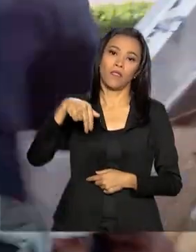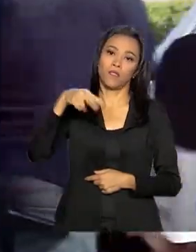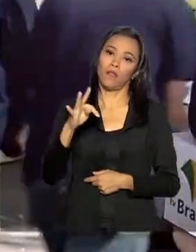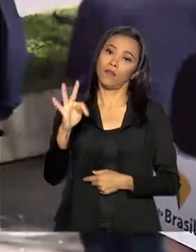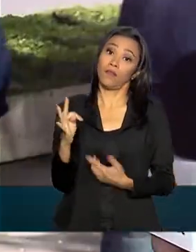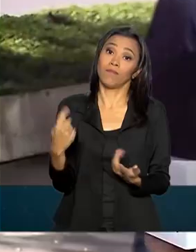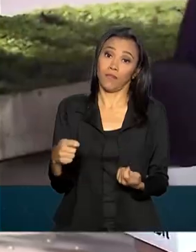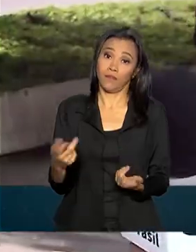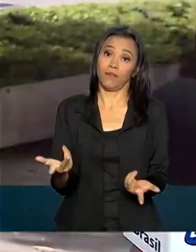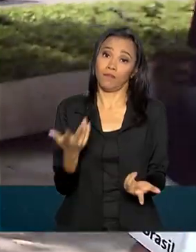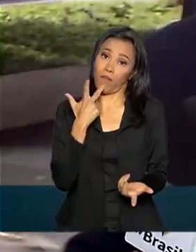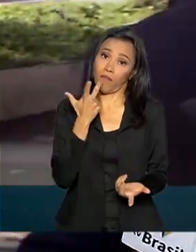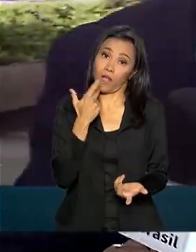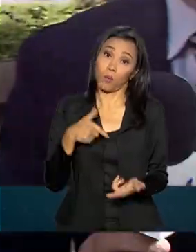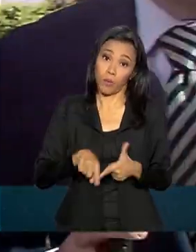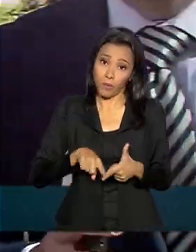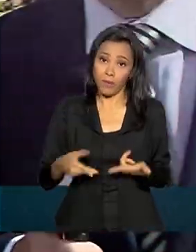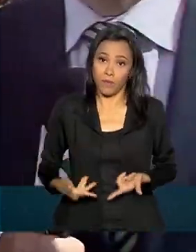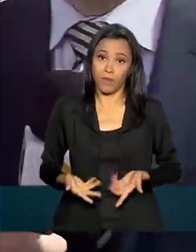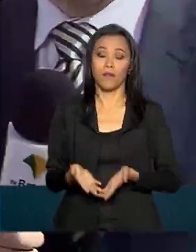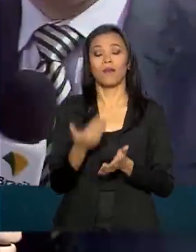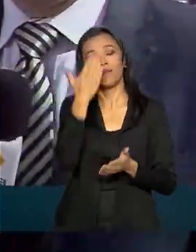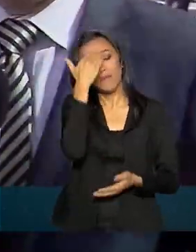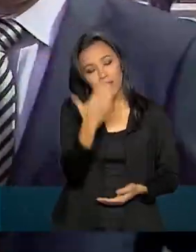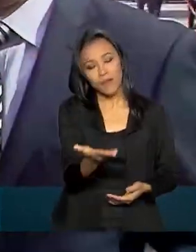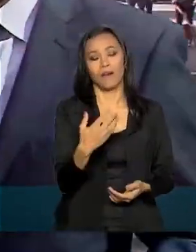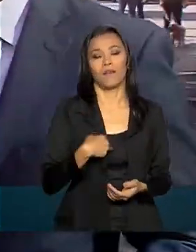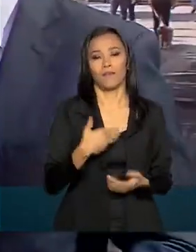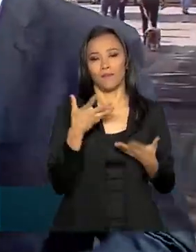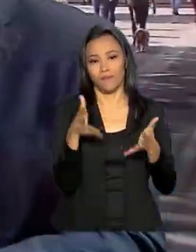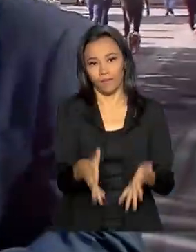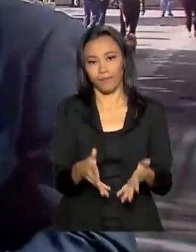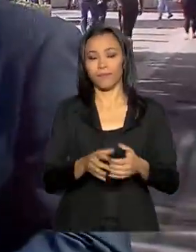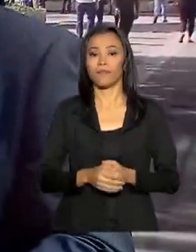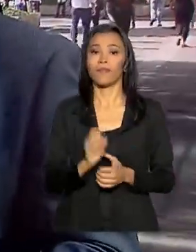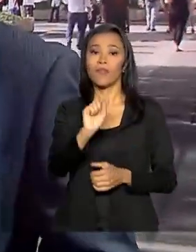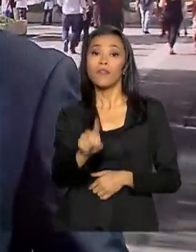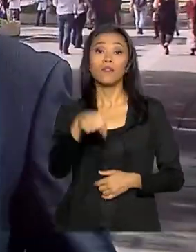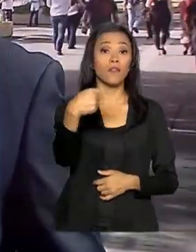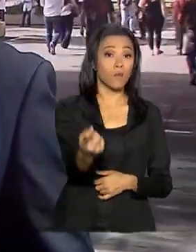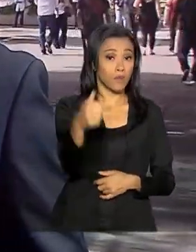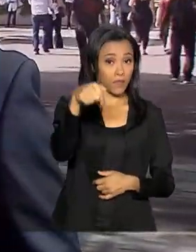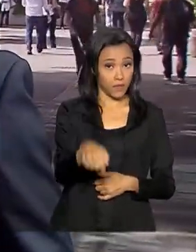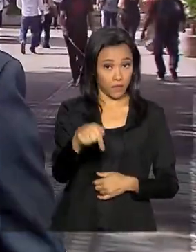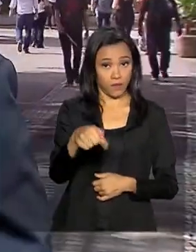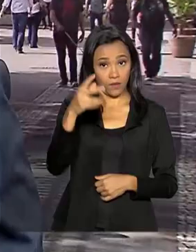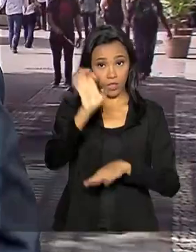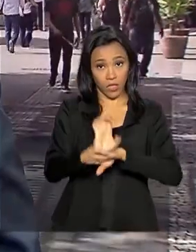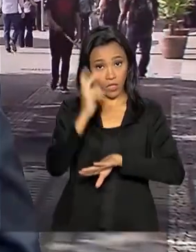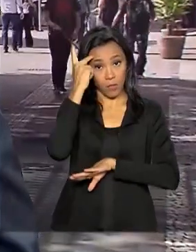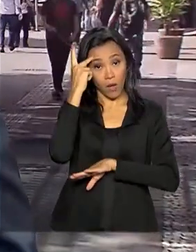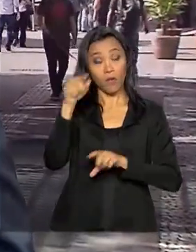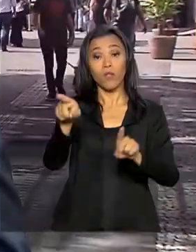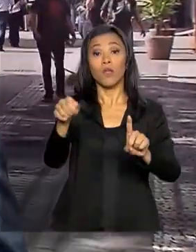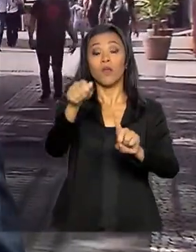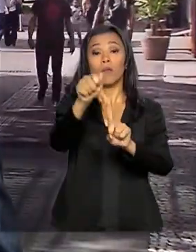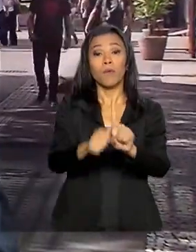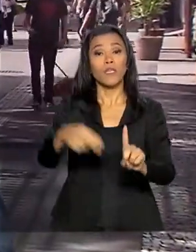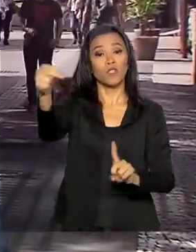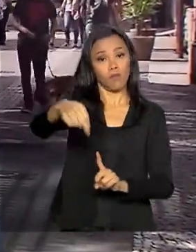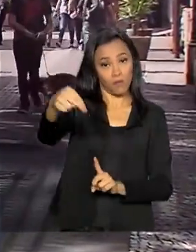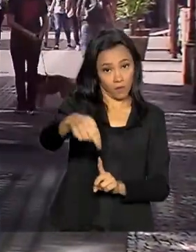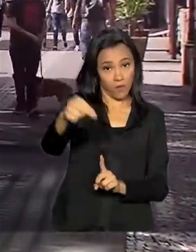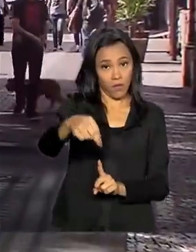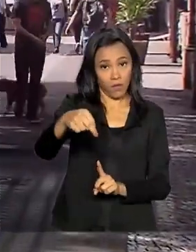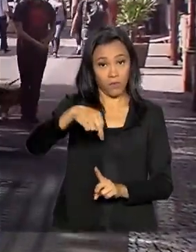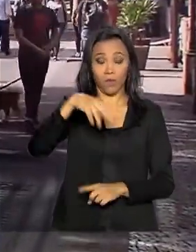Obrigado pela sua participação aqui no Brasil e em dia. E depois daqui de São Paulo, em novembro, a ação